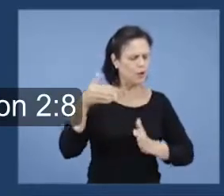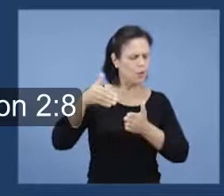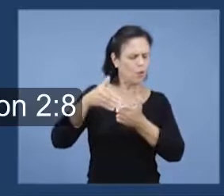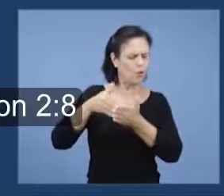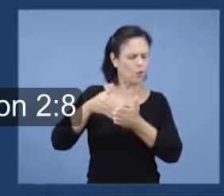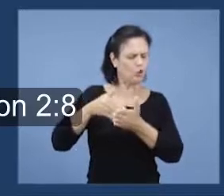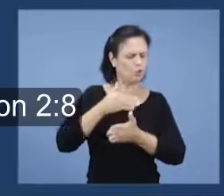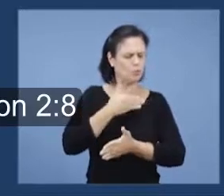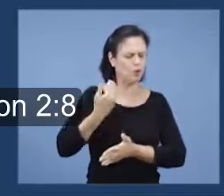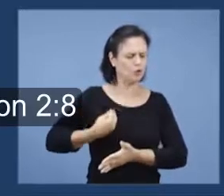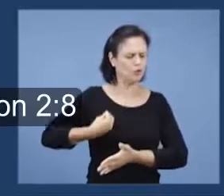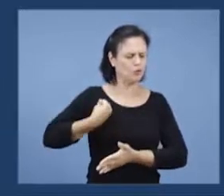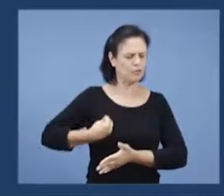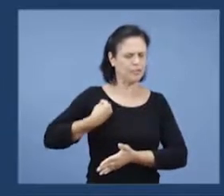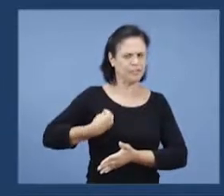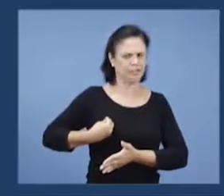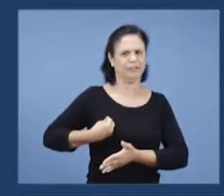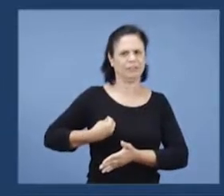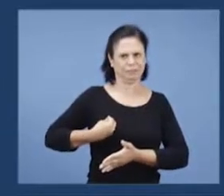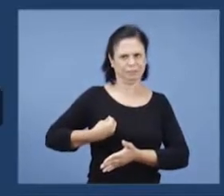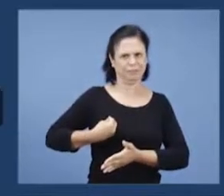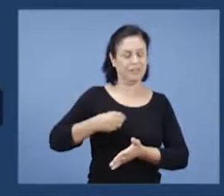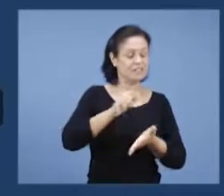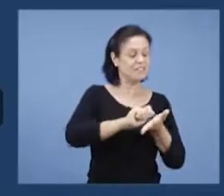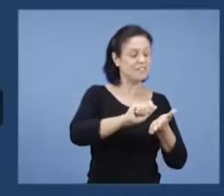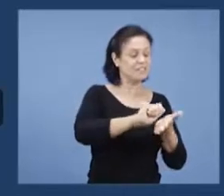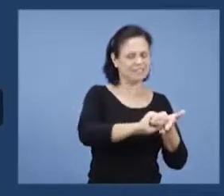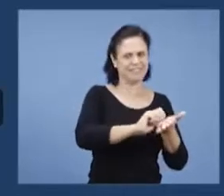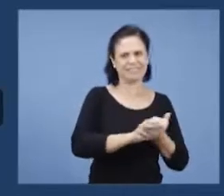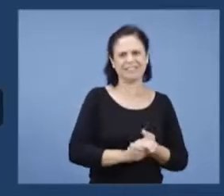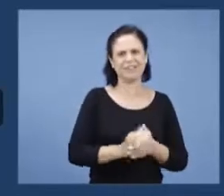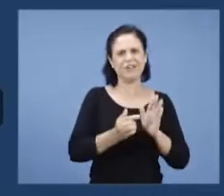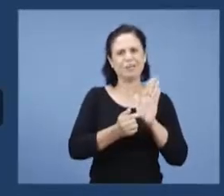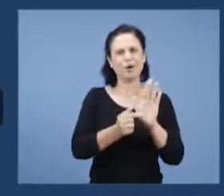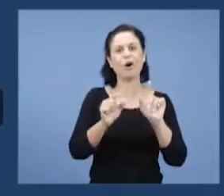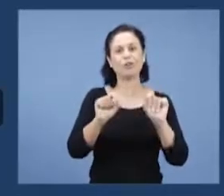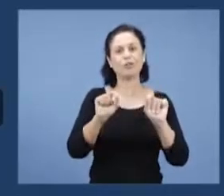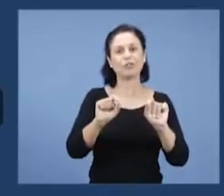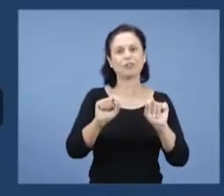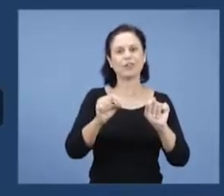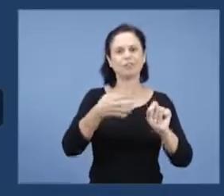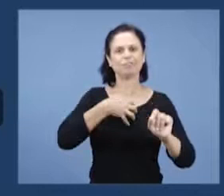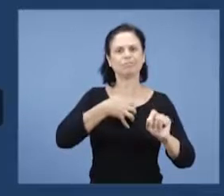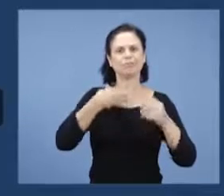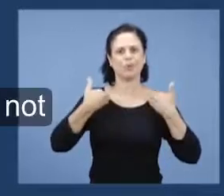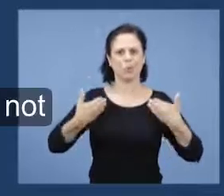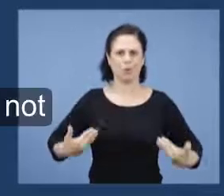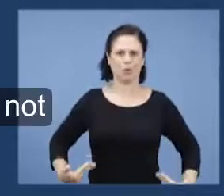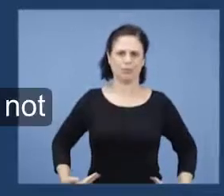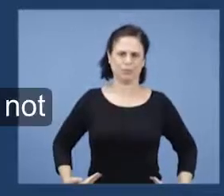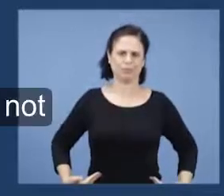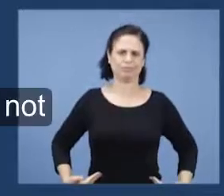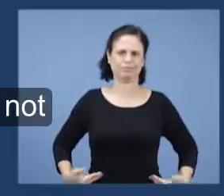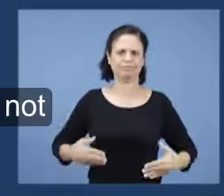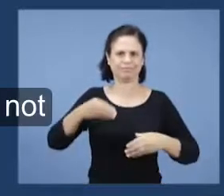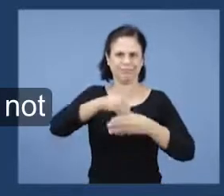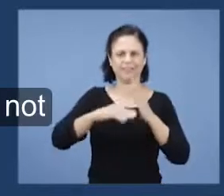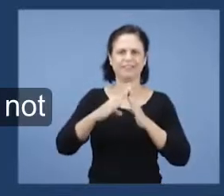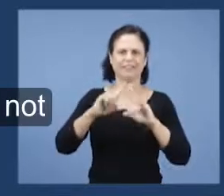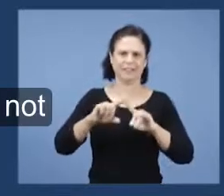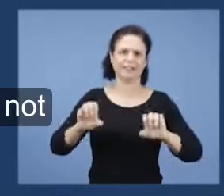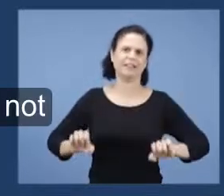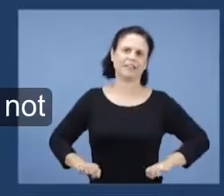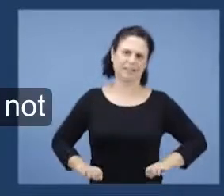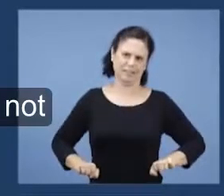capítulo 2, o versículo 8. Ele está falando a respeito de corpo, a igreja também, ela vai